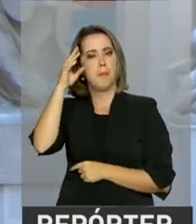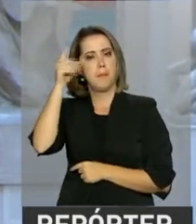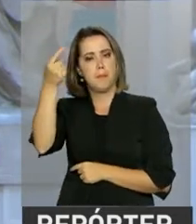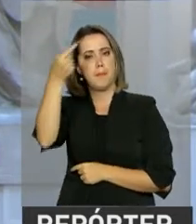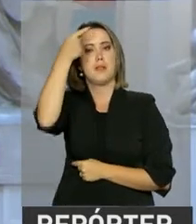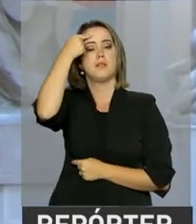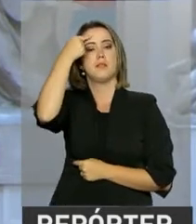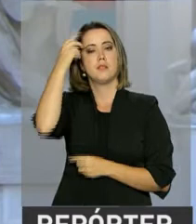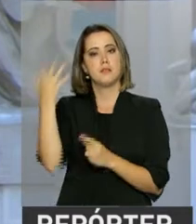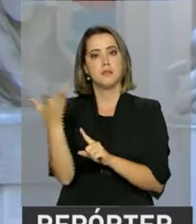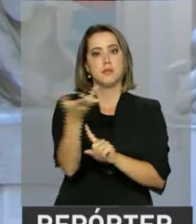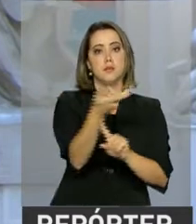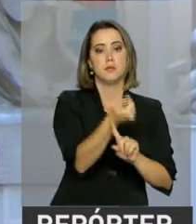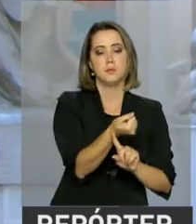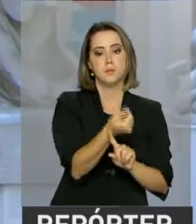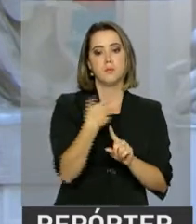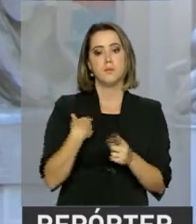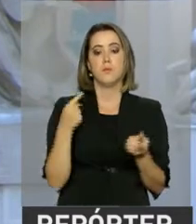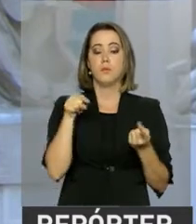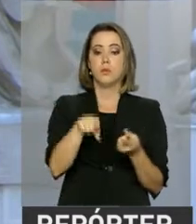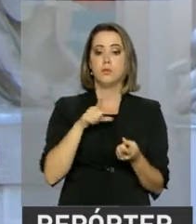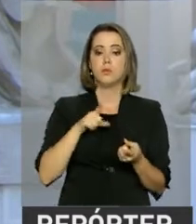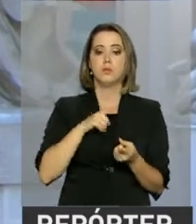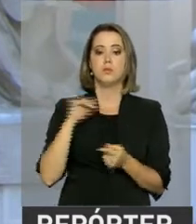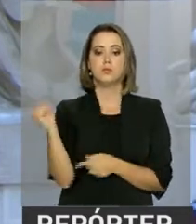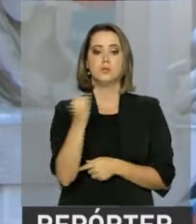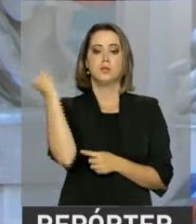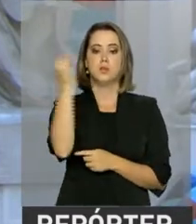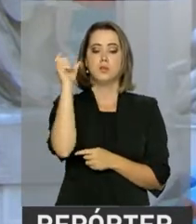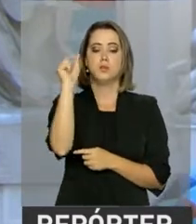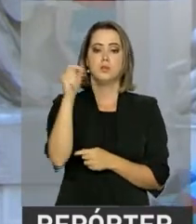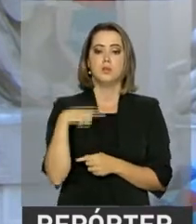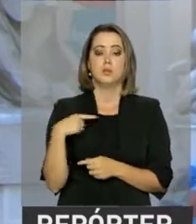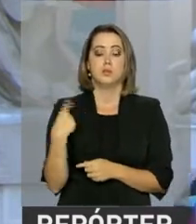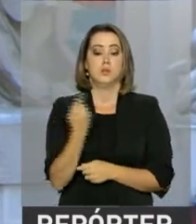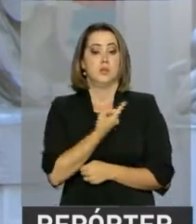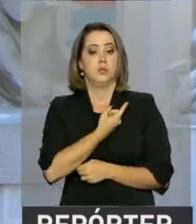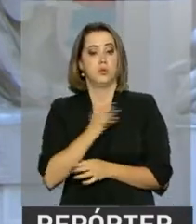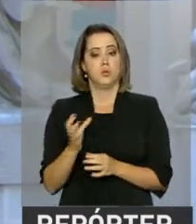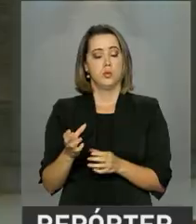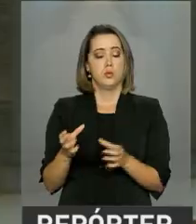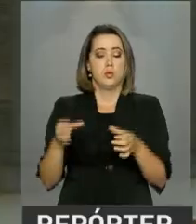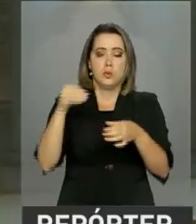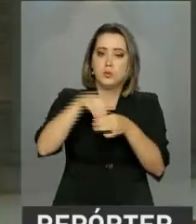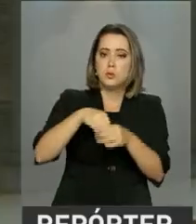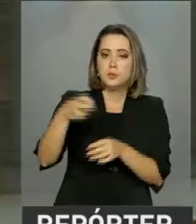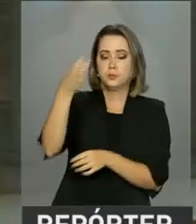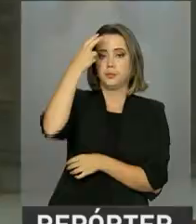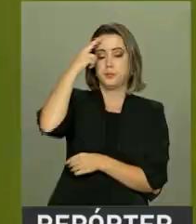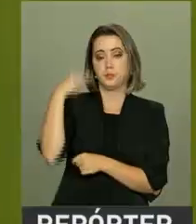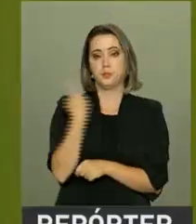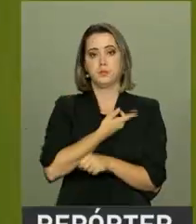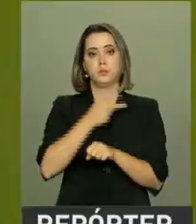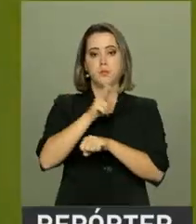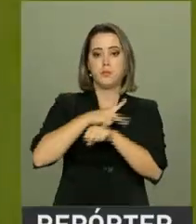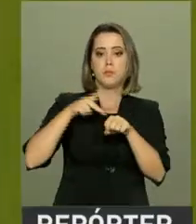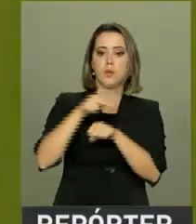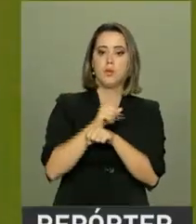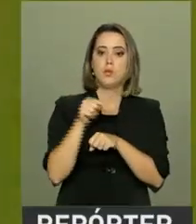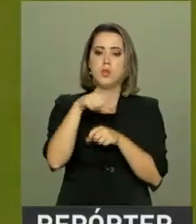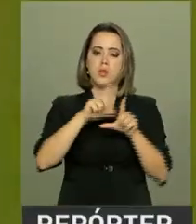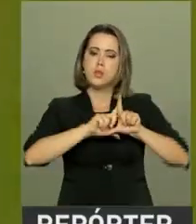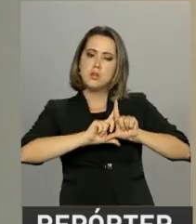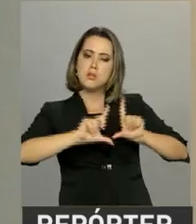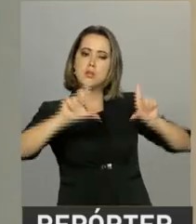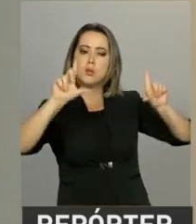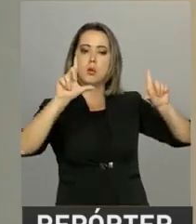arte realmente é um recorte muito importante dentro da nossa cultura e do nosso país. Nesta galeria, Cândido